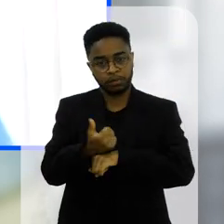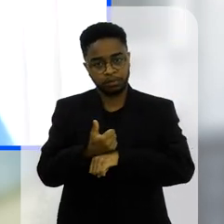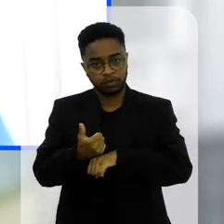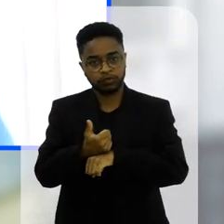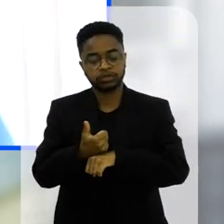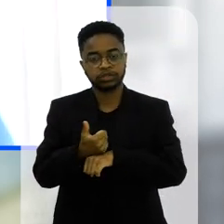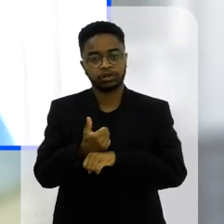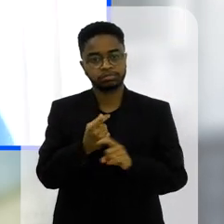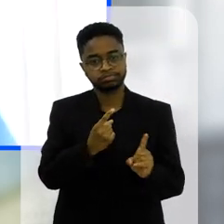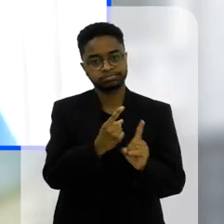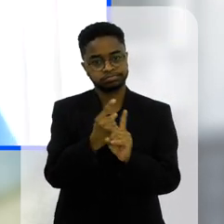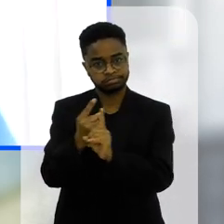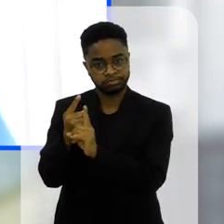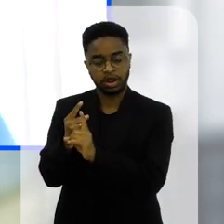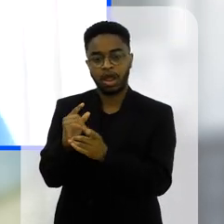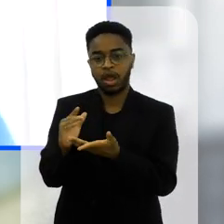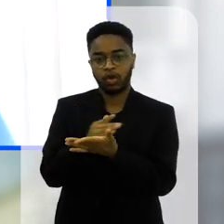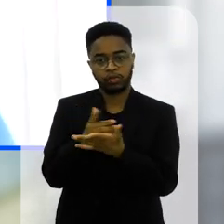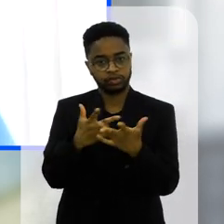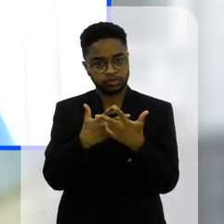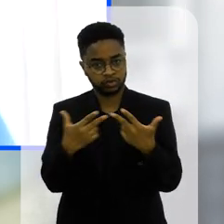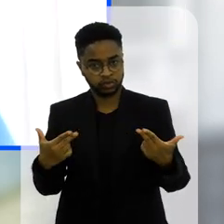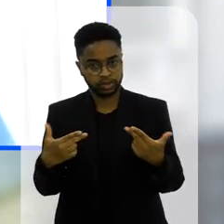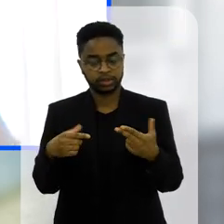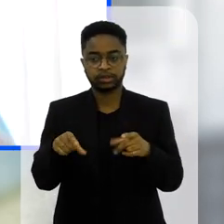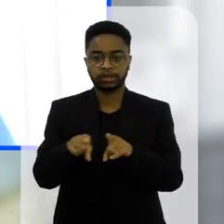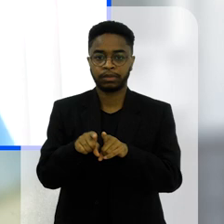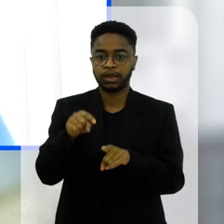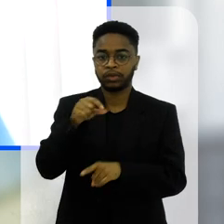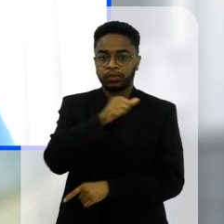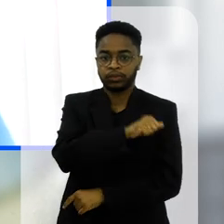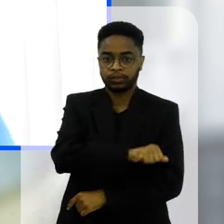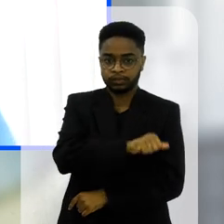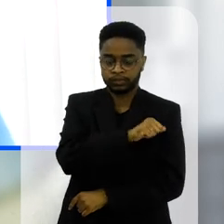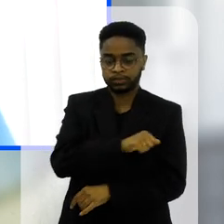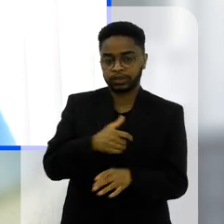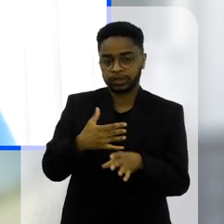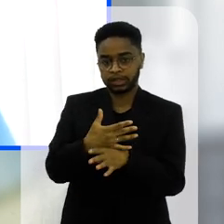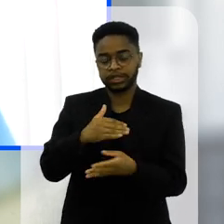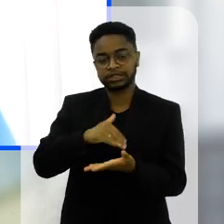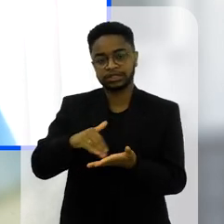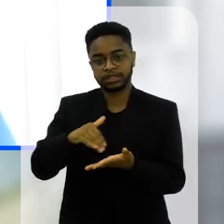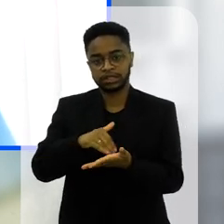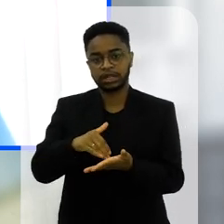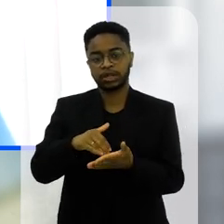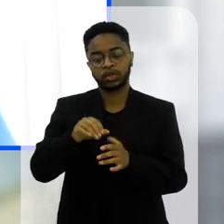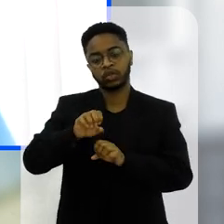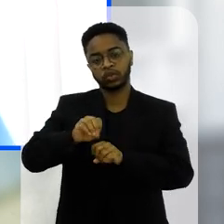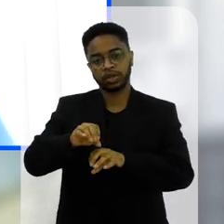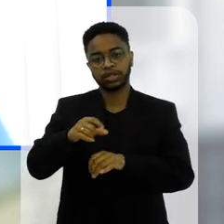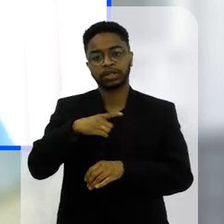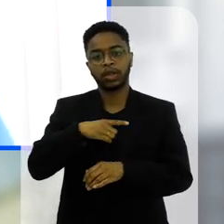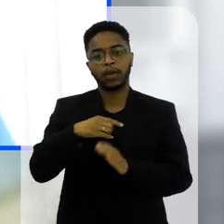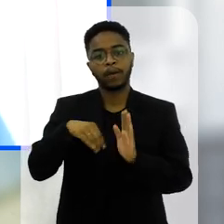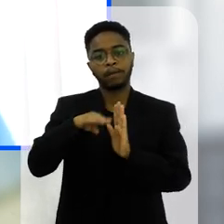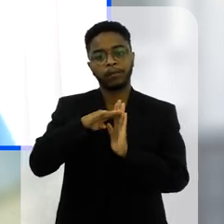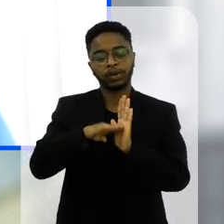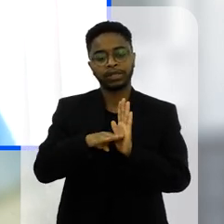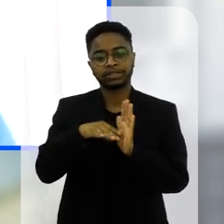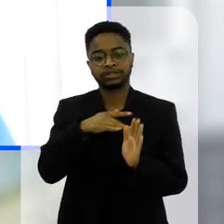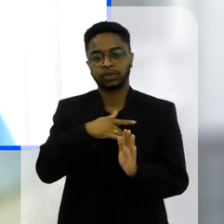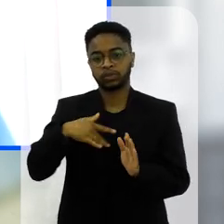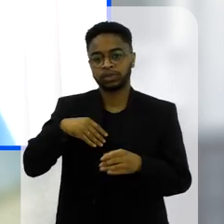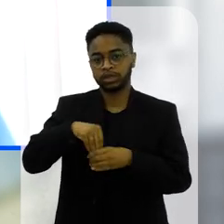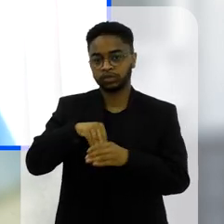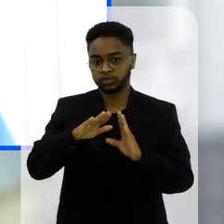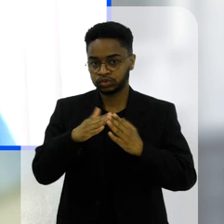profissionais também que identificam determinadas situações a gente tem na cidade do Rio de Janeiro na Secretaria Municipal de Educação o programa Saúde na Escola em que